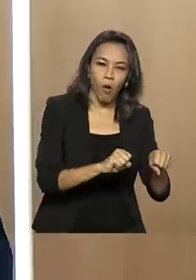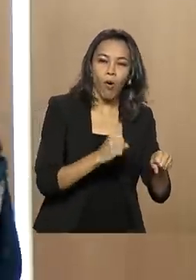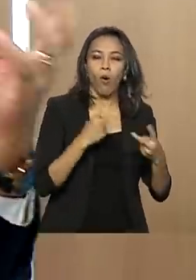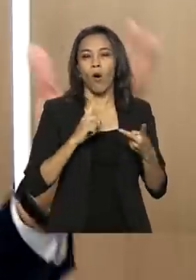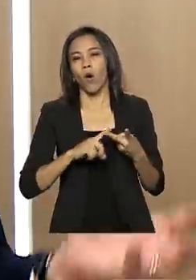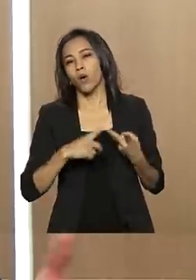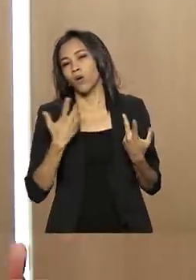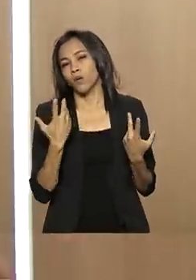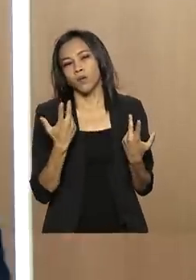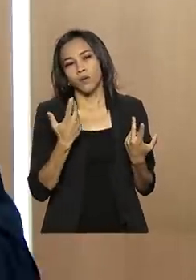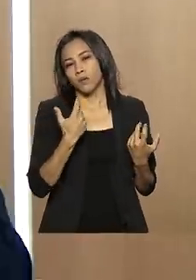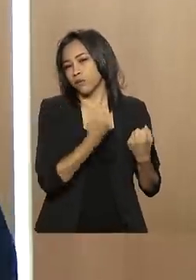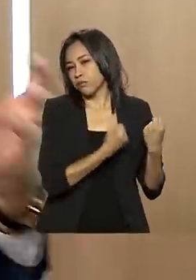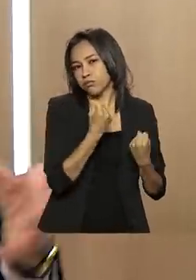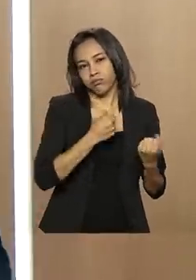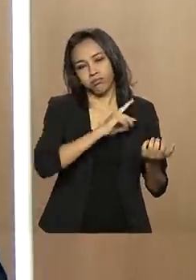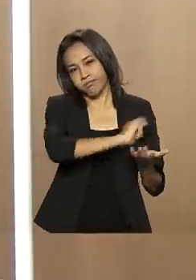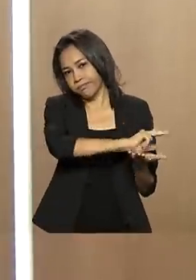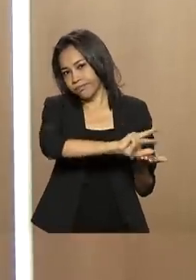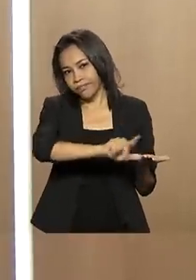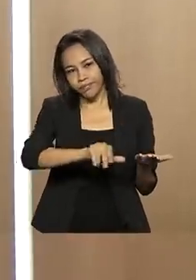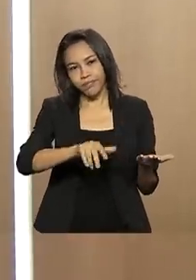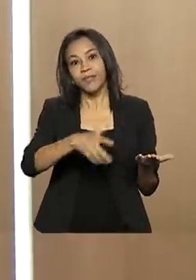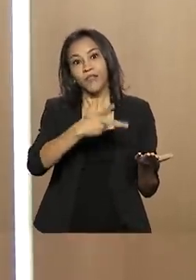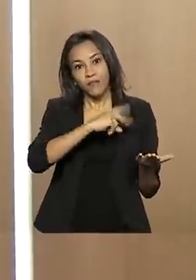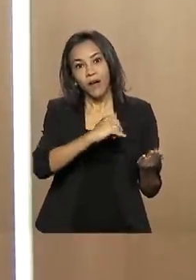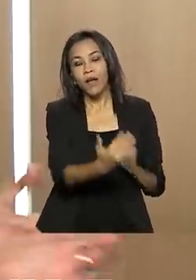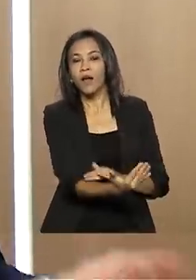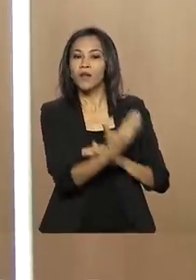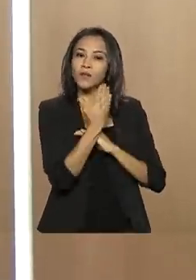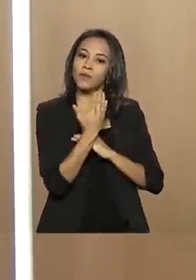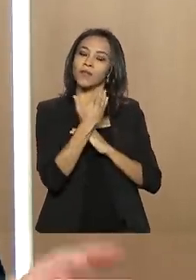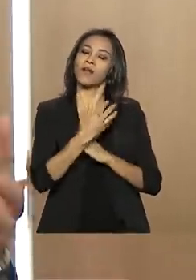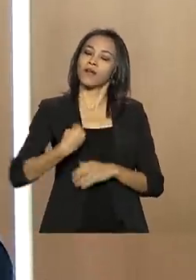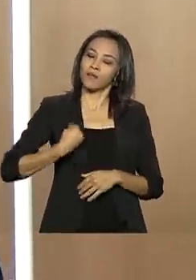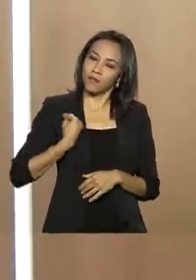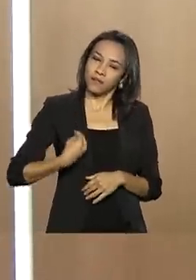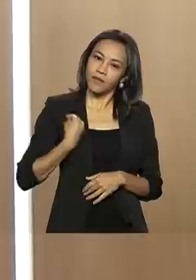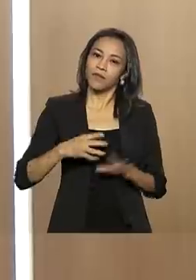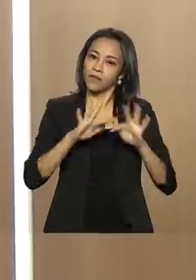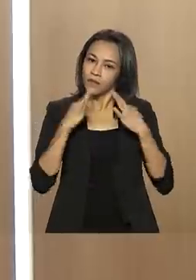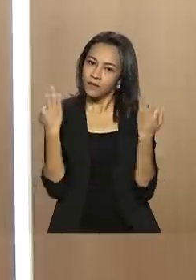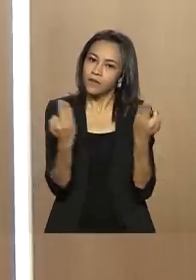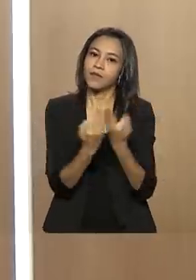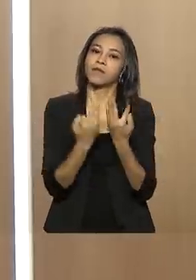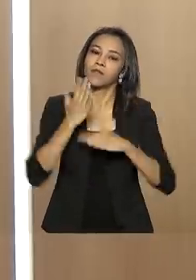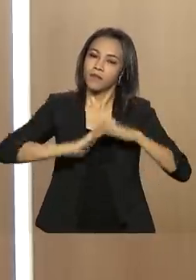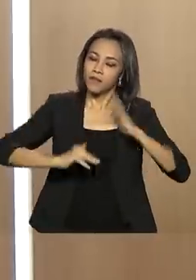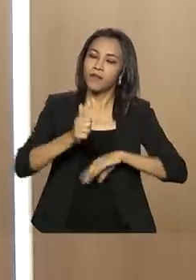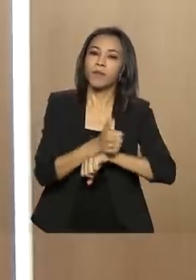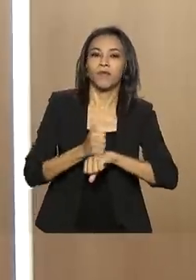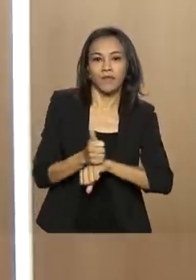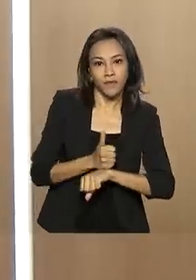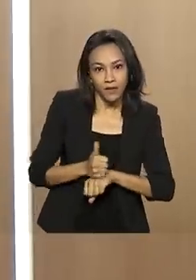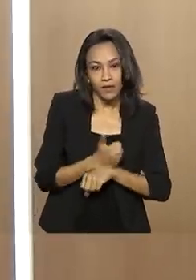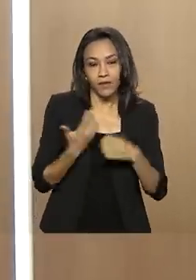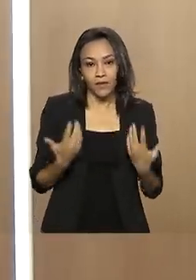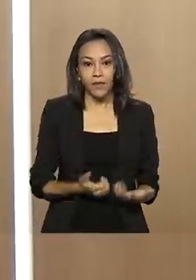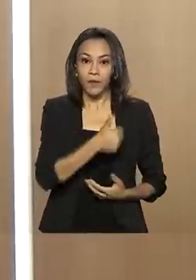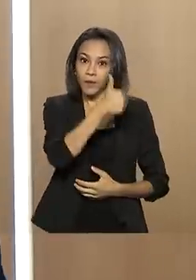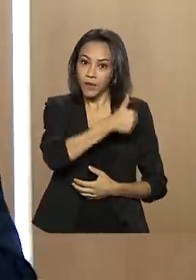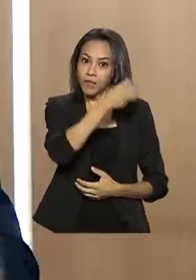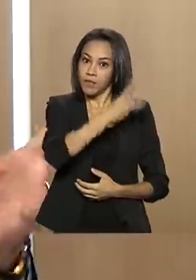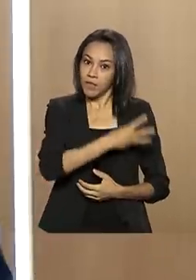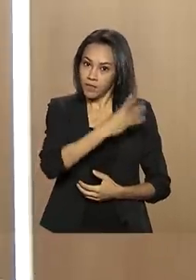equipamento de transporte ou algo que vai enriquecer a sua vida pessoal ou a sua vida profissional. Então, o 13º